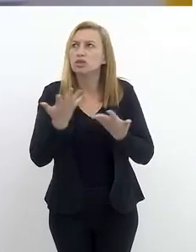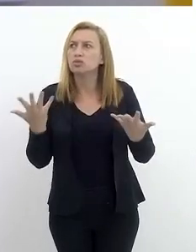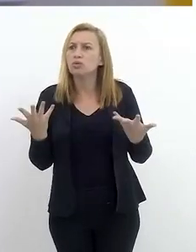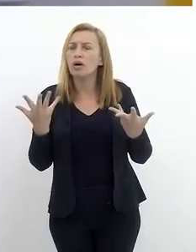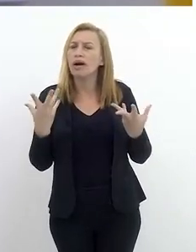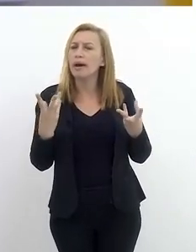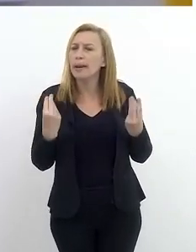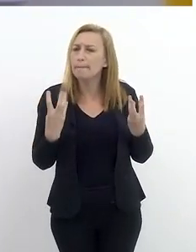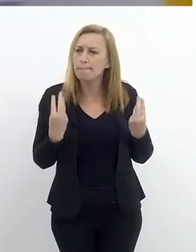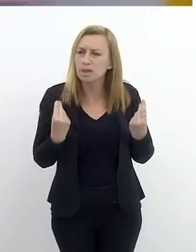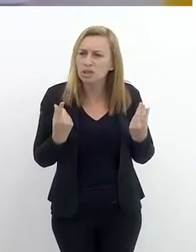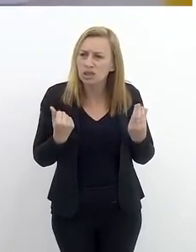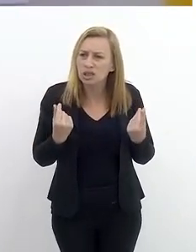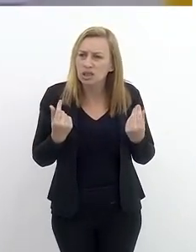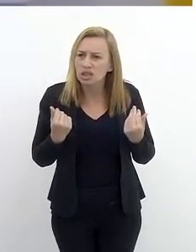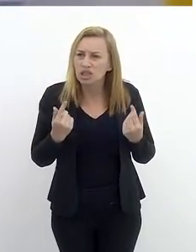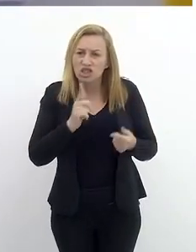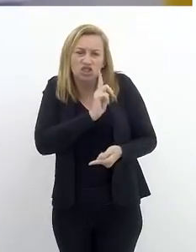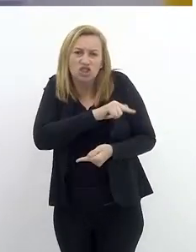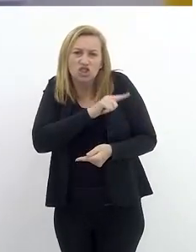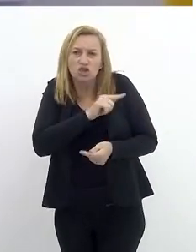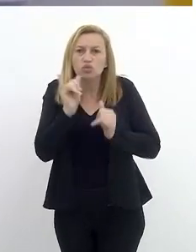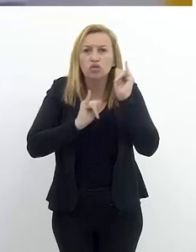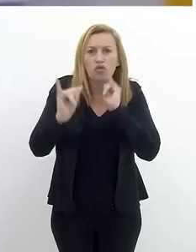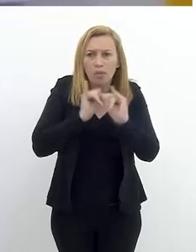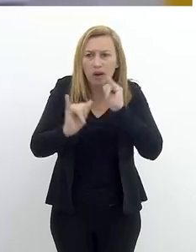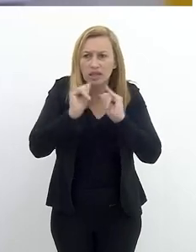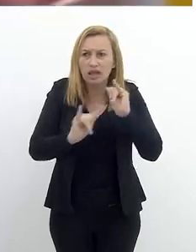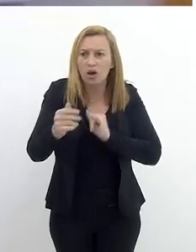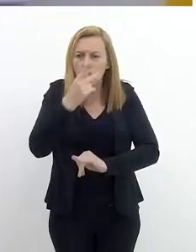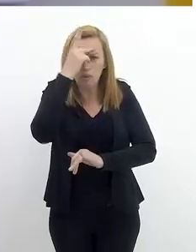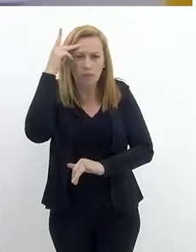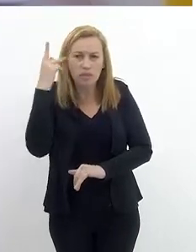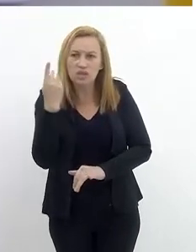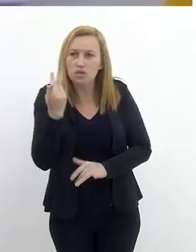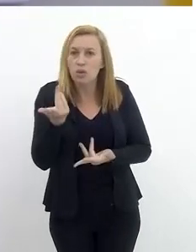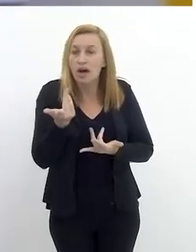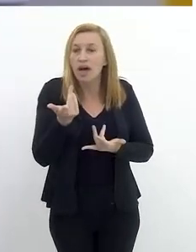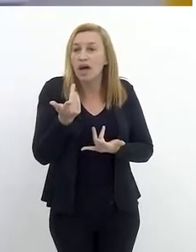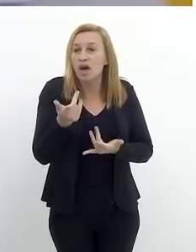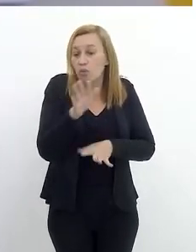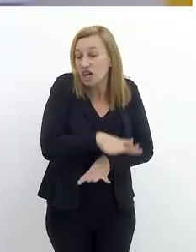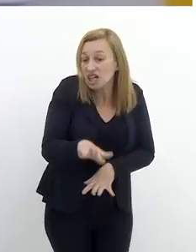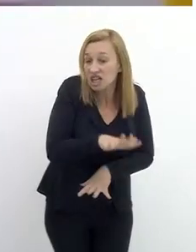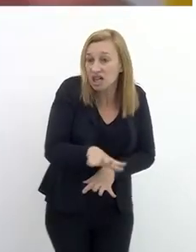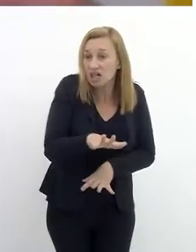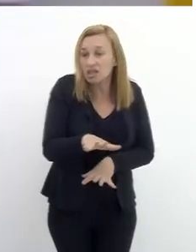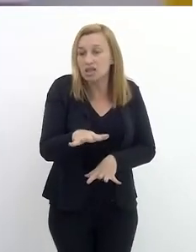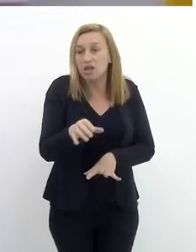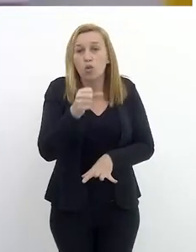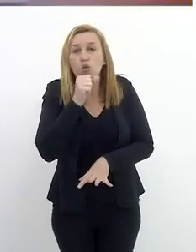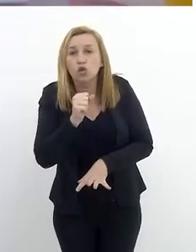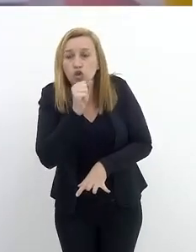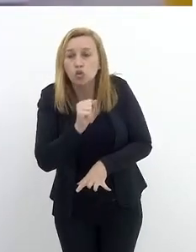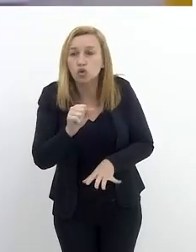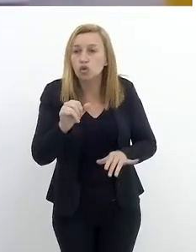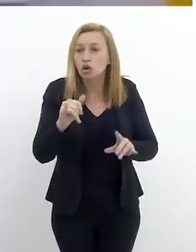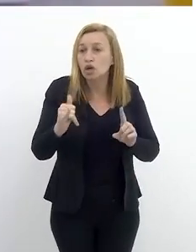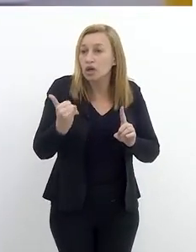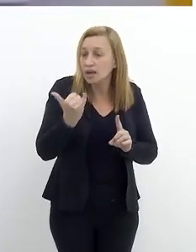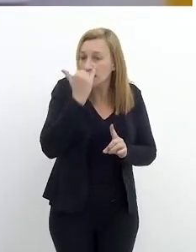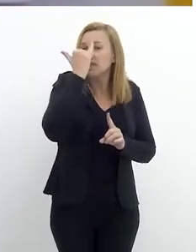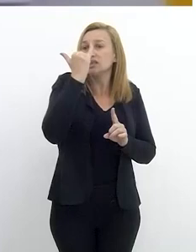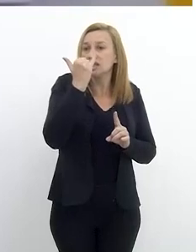gestão de informação, né? Então, uma pessoa vulnerável, uma criança, um idoso, uma pessoa que sofreu um